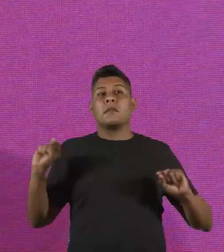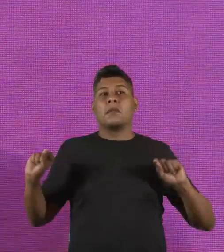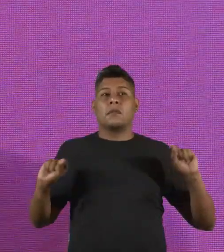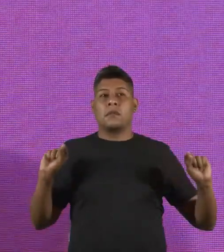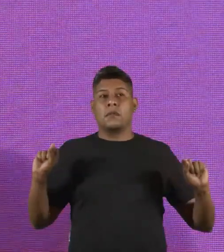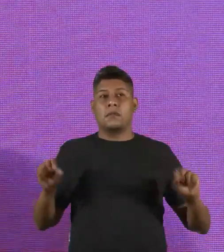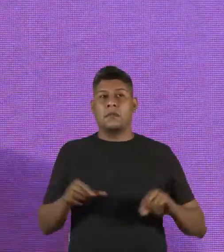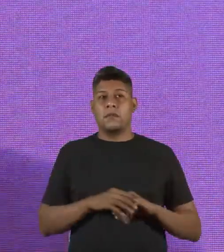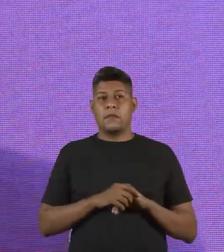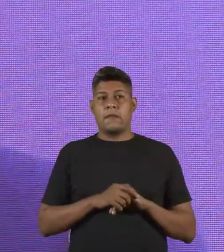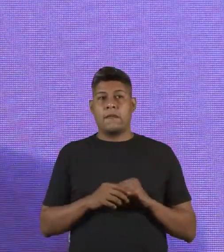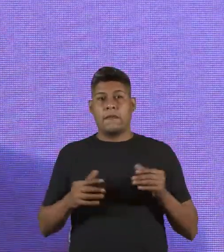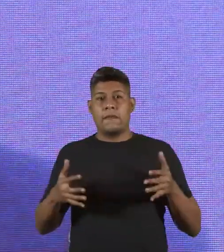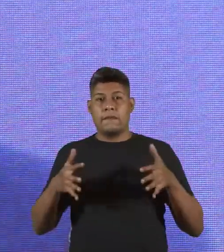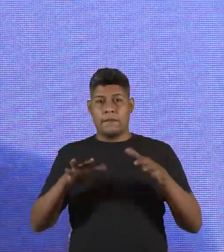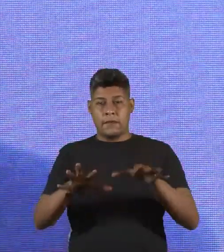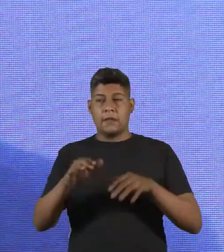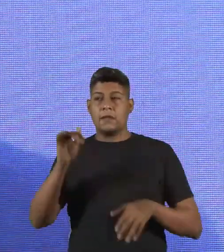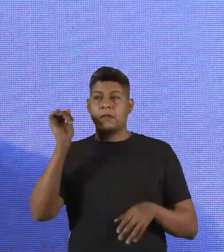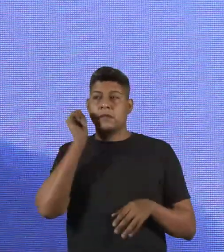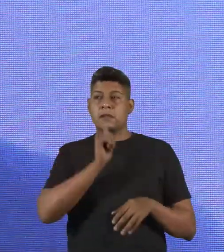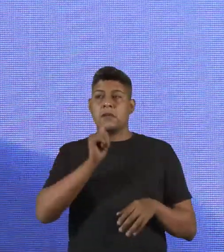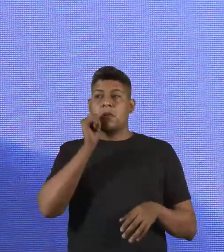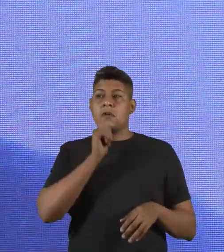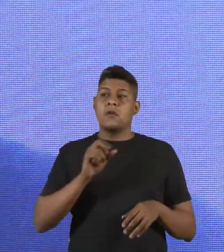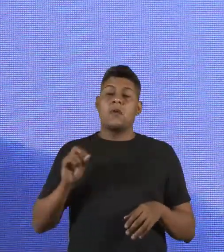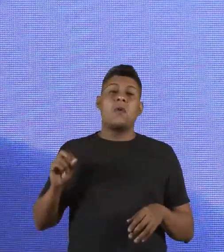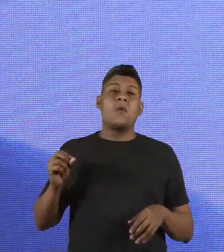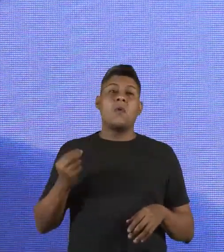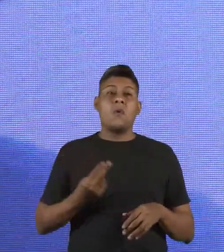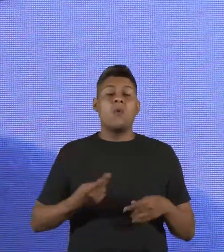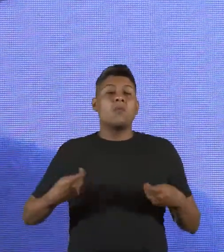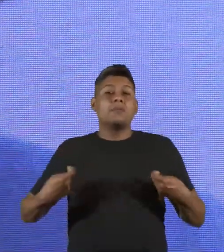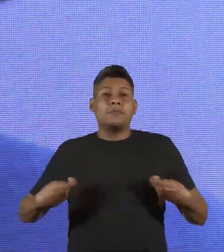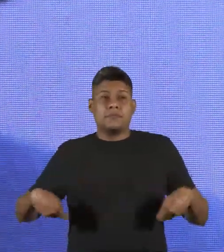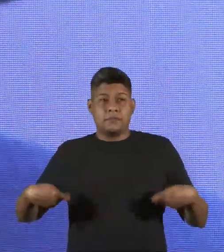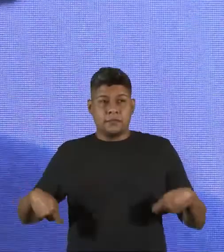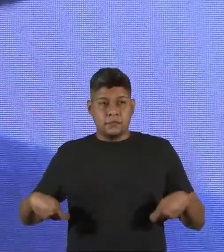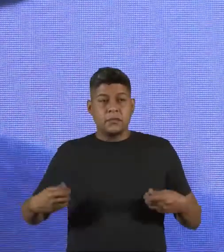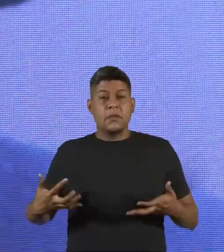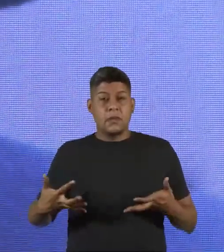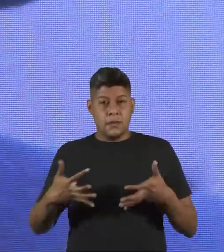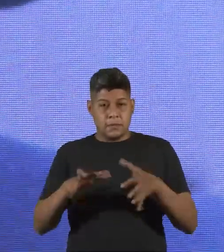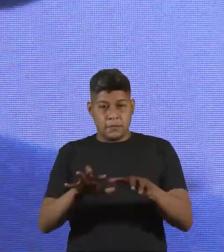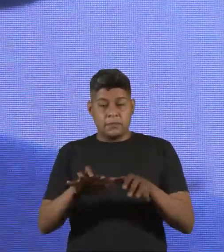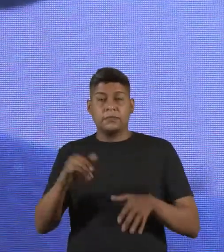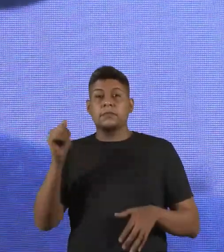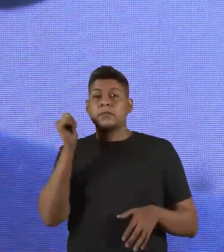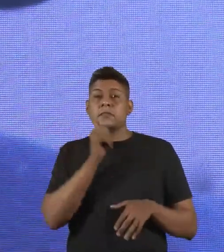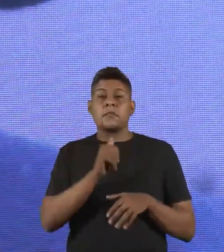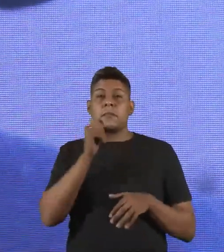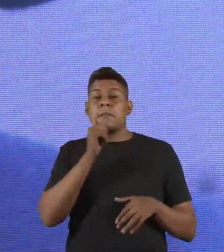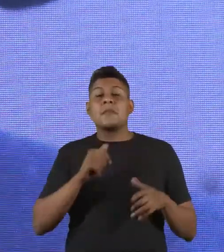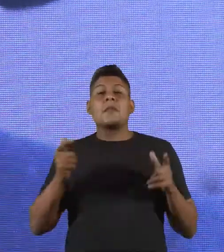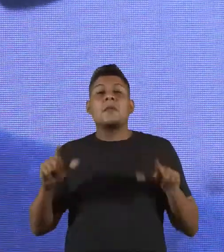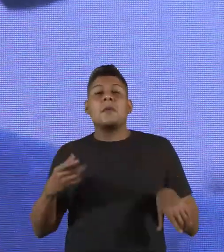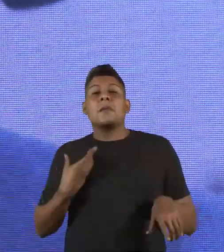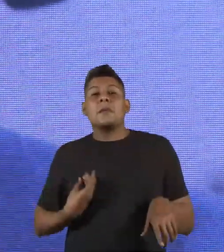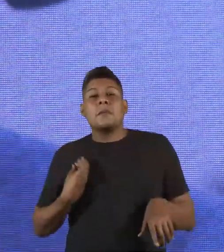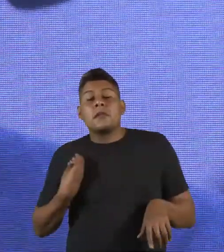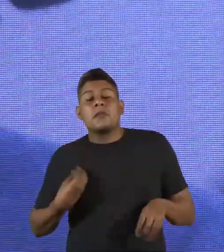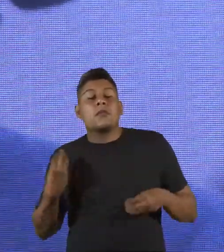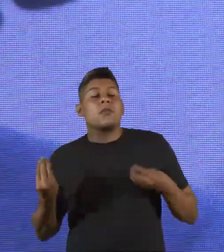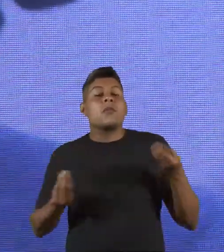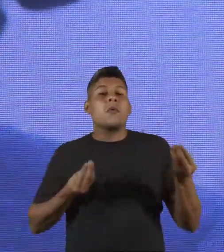a inclusão da mulher ou a necessidade de inclusão da mulher, onde estamos, de onde